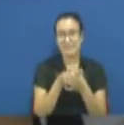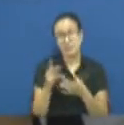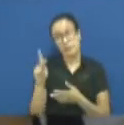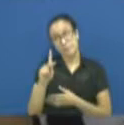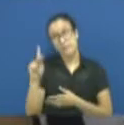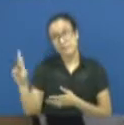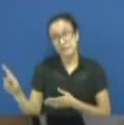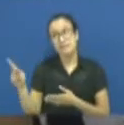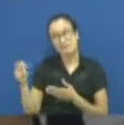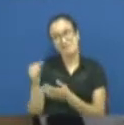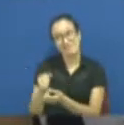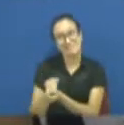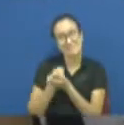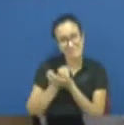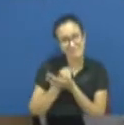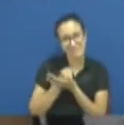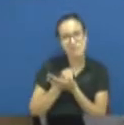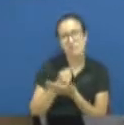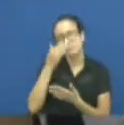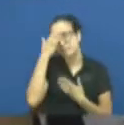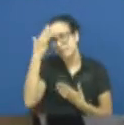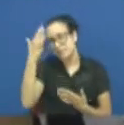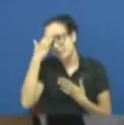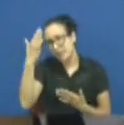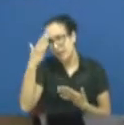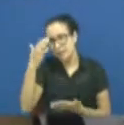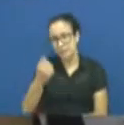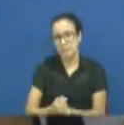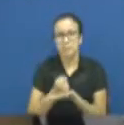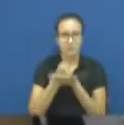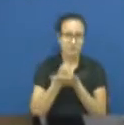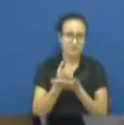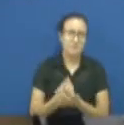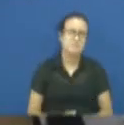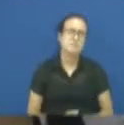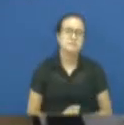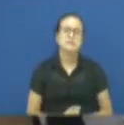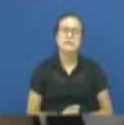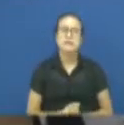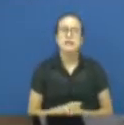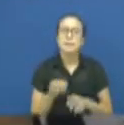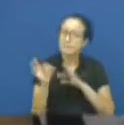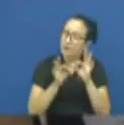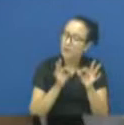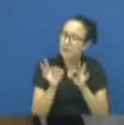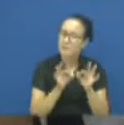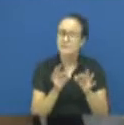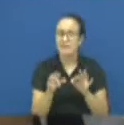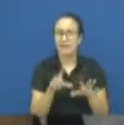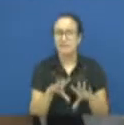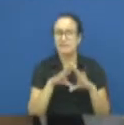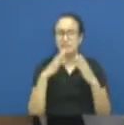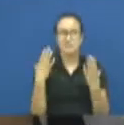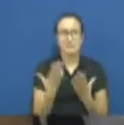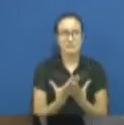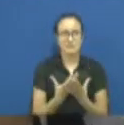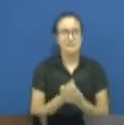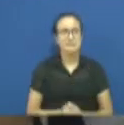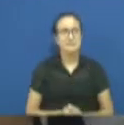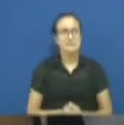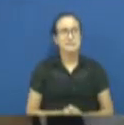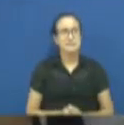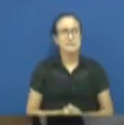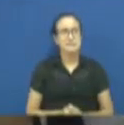presidente Ronen Martins, a que eu agradeço muito por todo o apoio concedido na organização dessa conferência. E esse